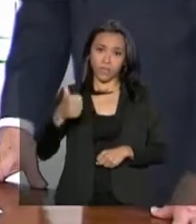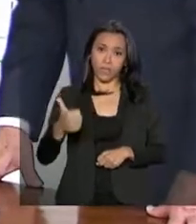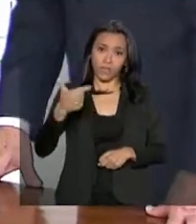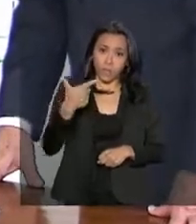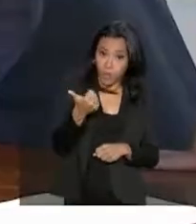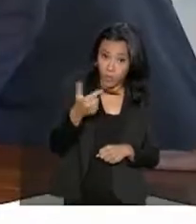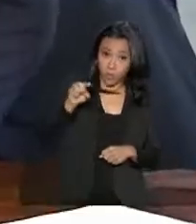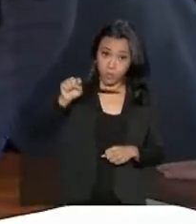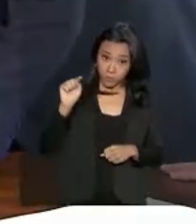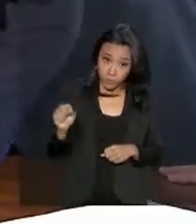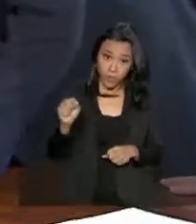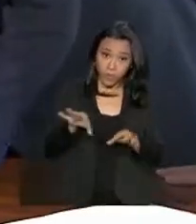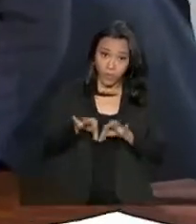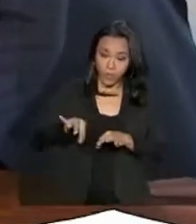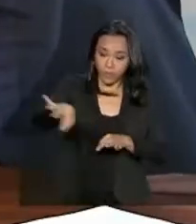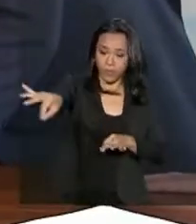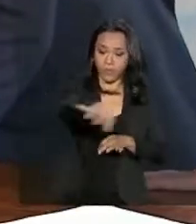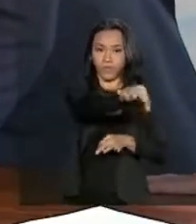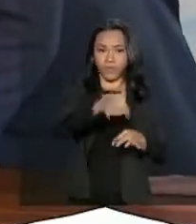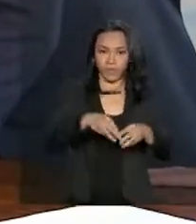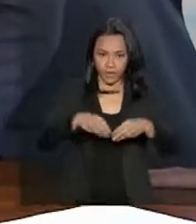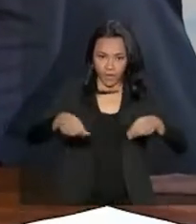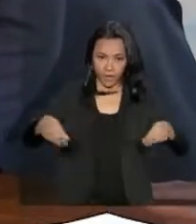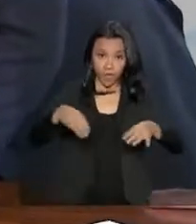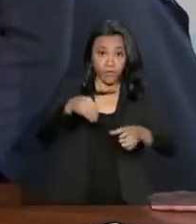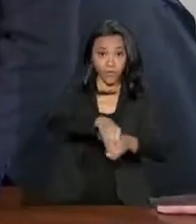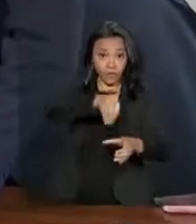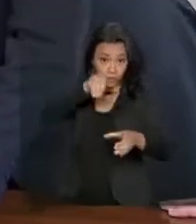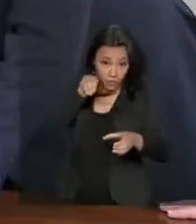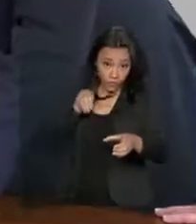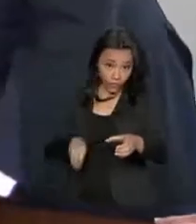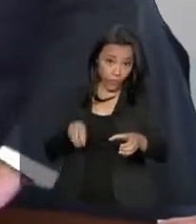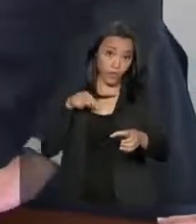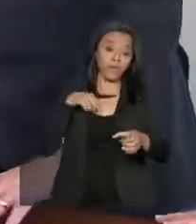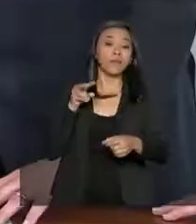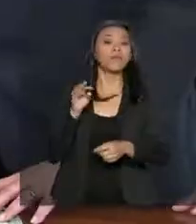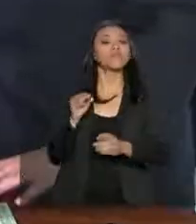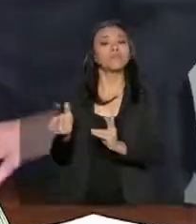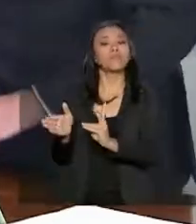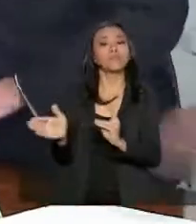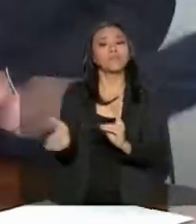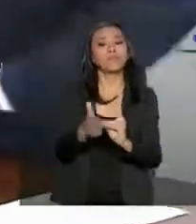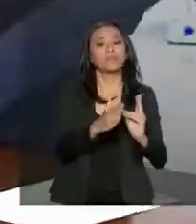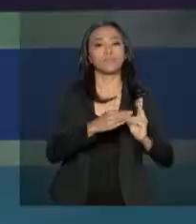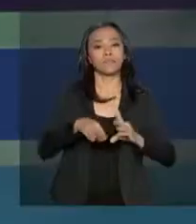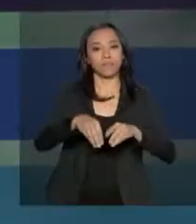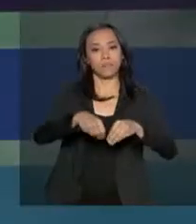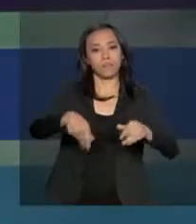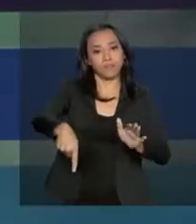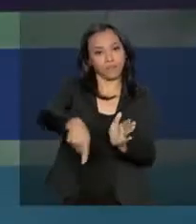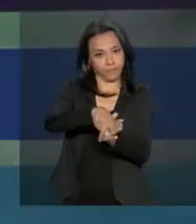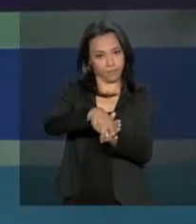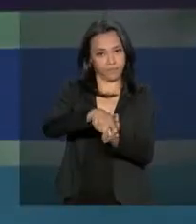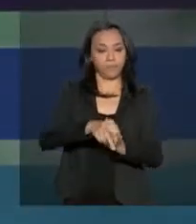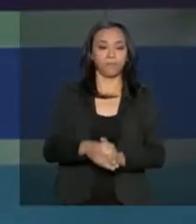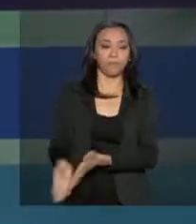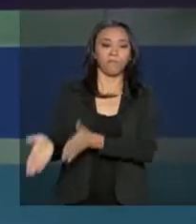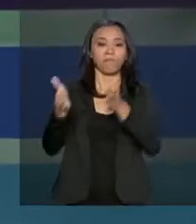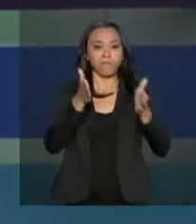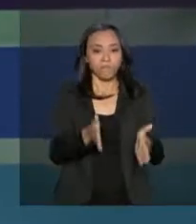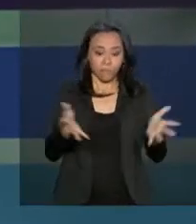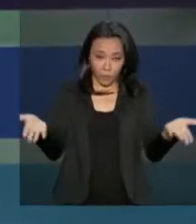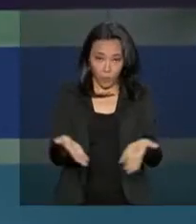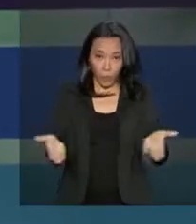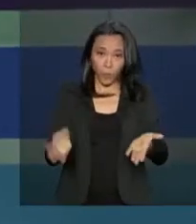Ficam excluídas da doação unidades de conservação e terras indígenas. Ainda hoje, o presidente